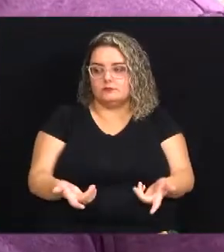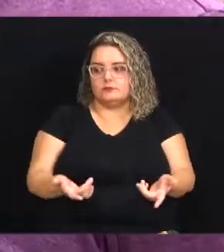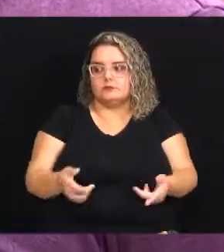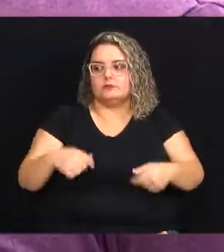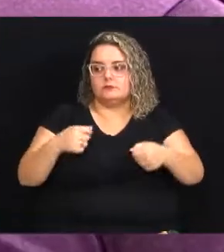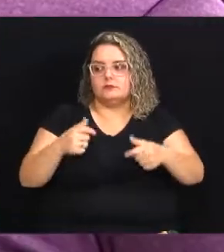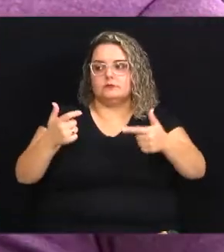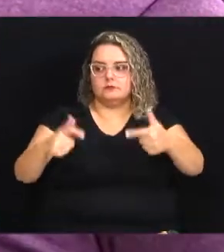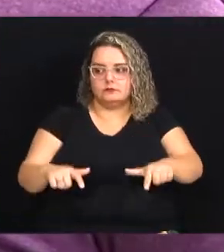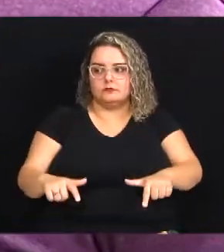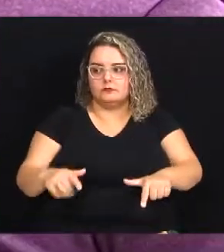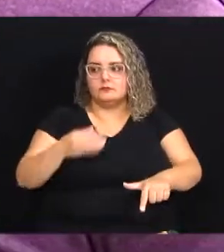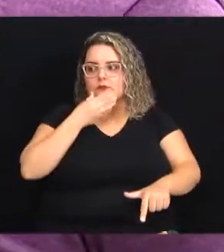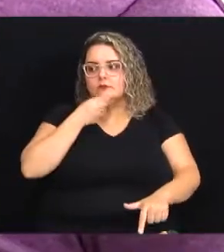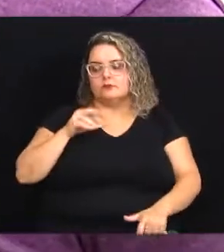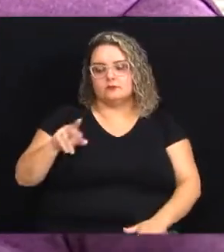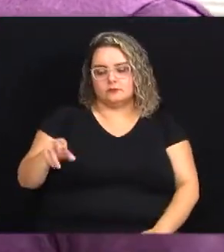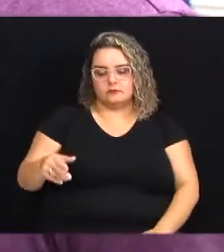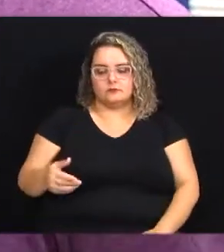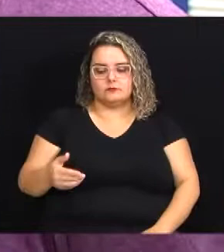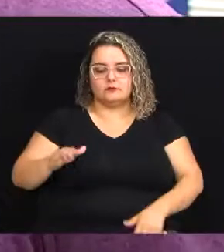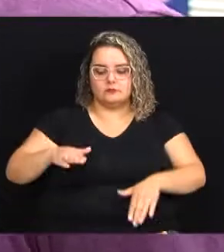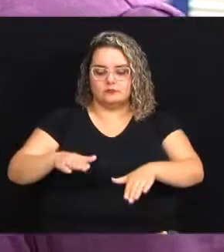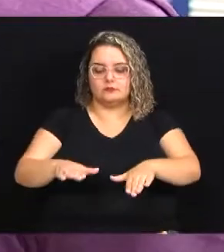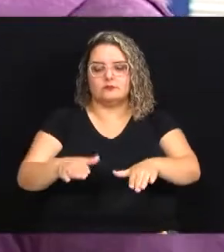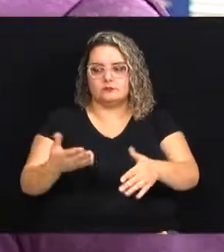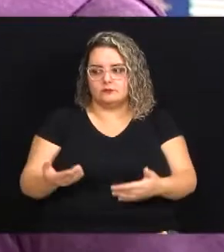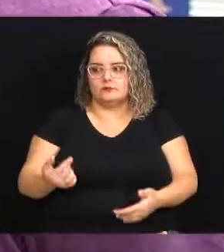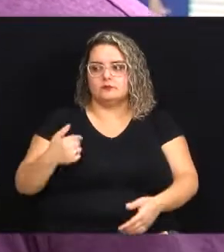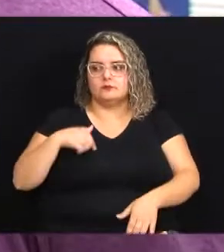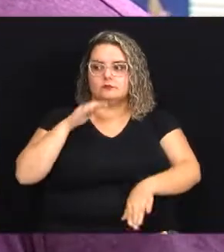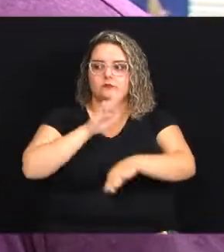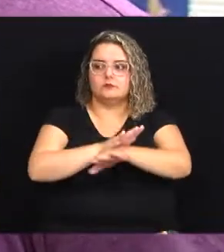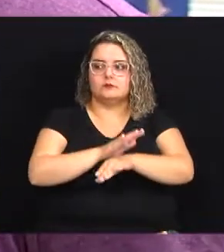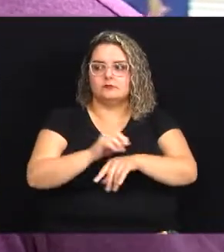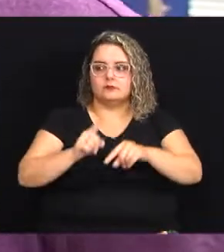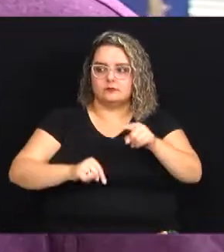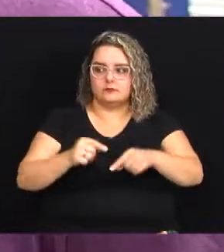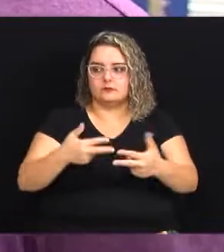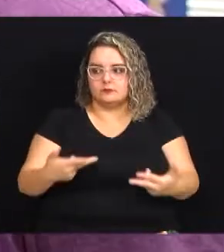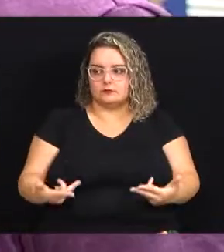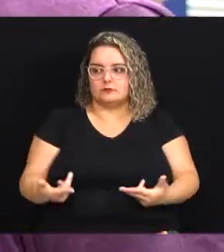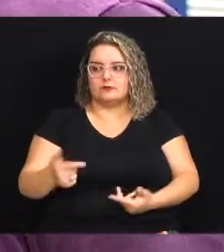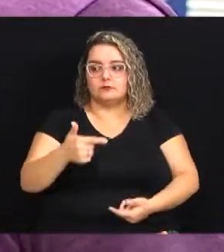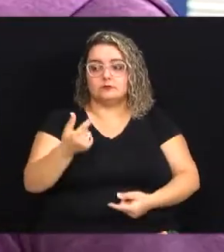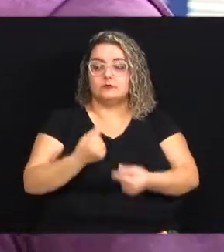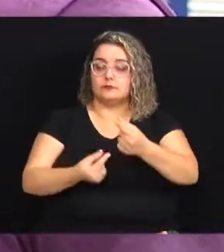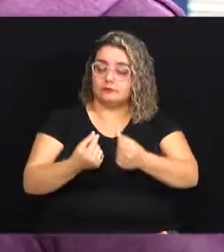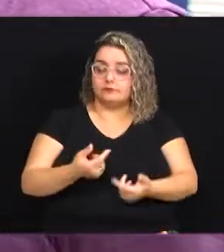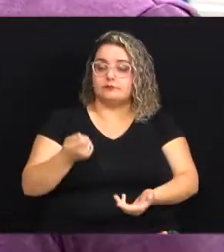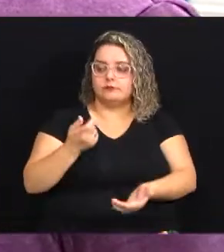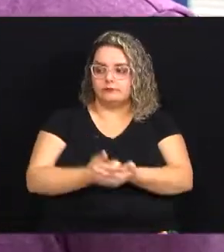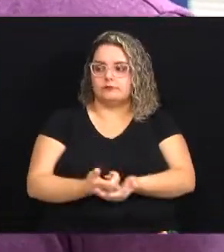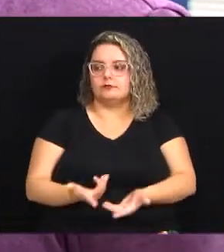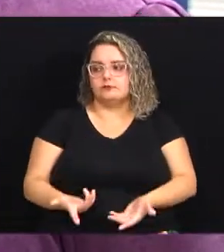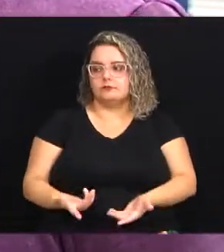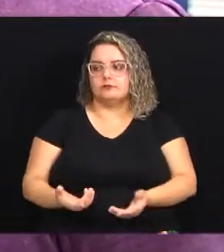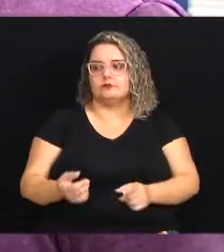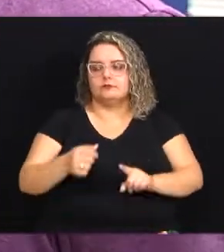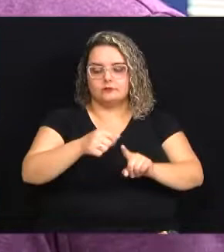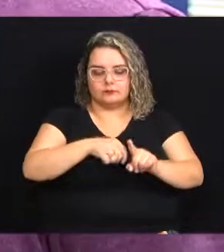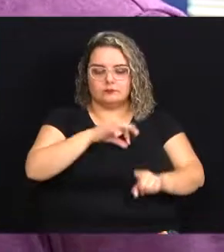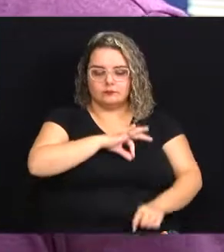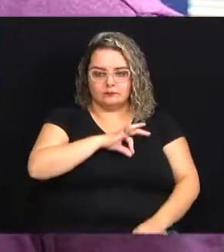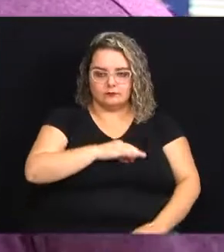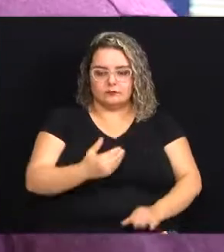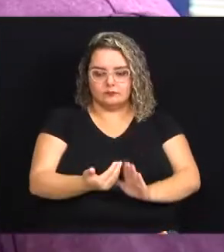ela teve que ir para um espaço de irmão dela então ela fica lá produzindo e eu que ajudo com os materiais porque ela não tem a parte financeira então eu pego uma parte